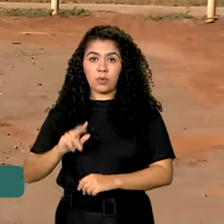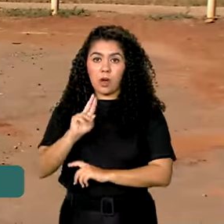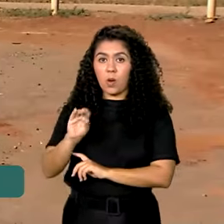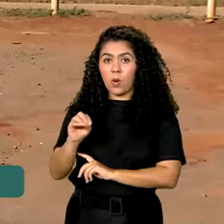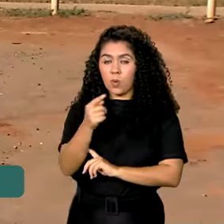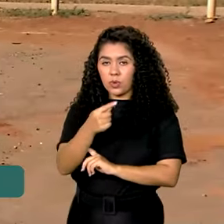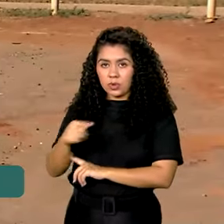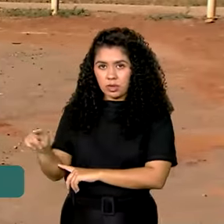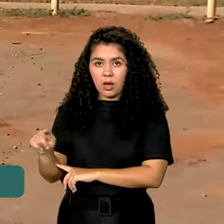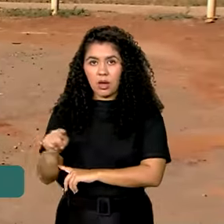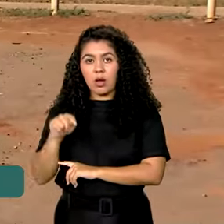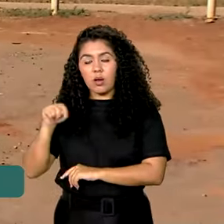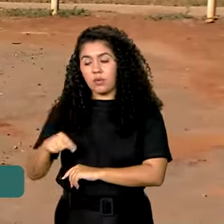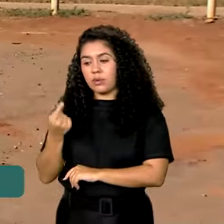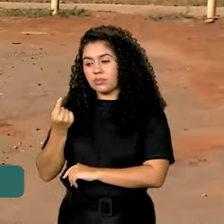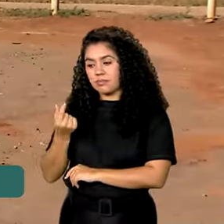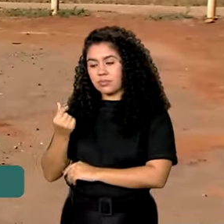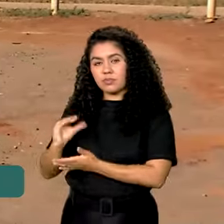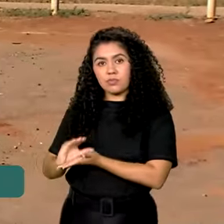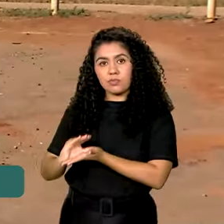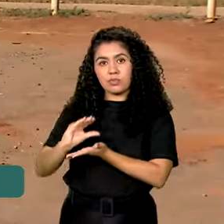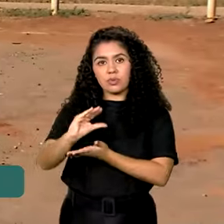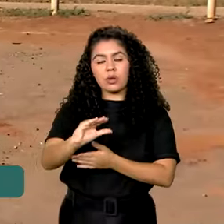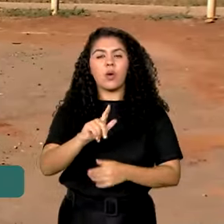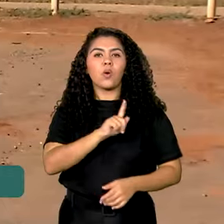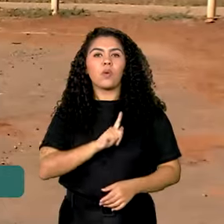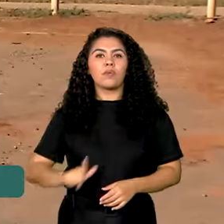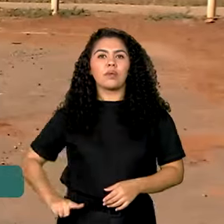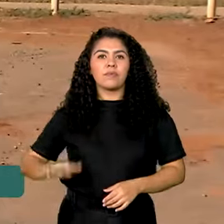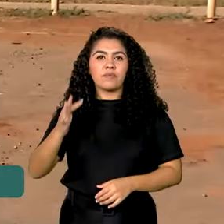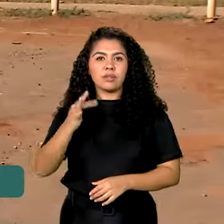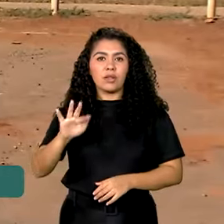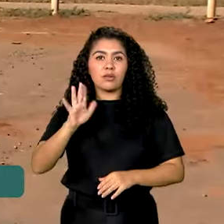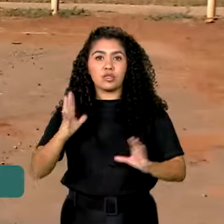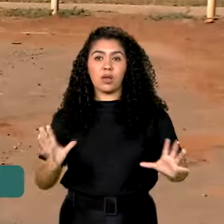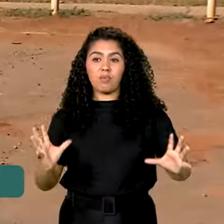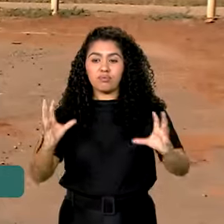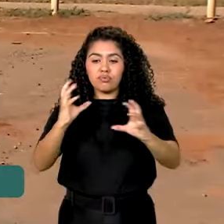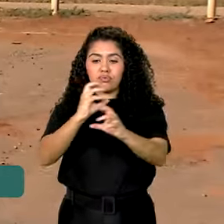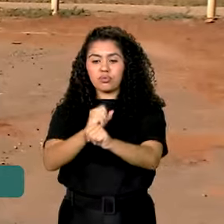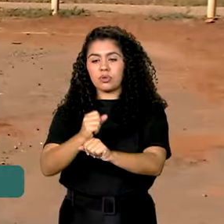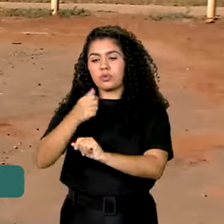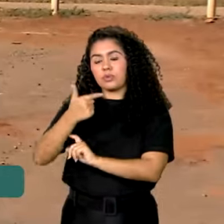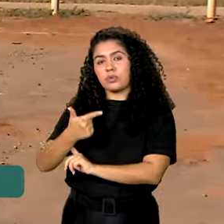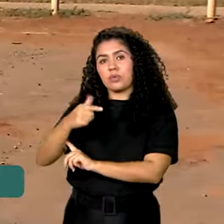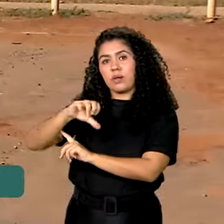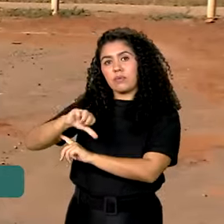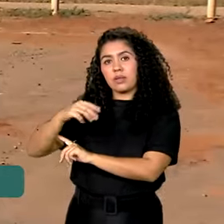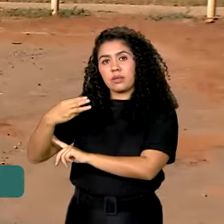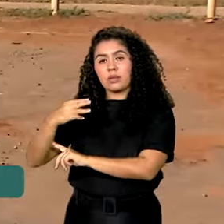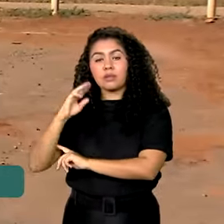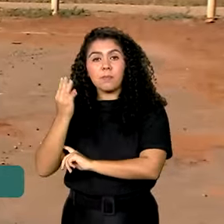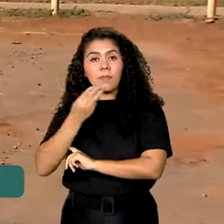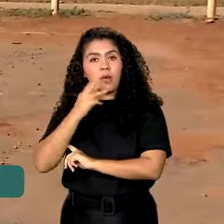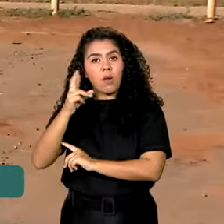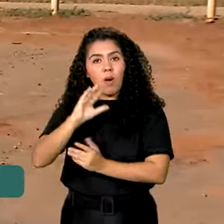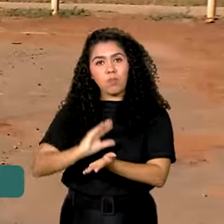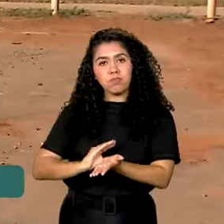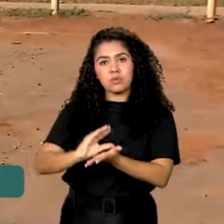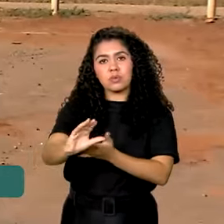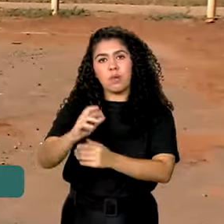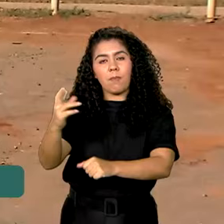abertura desse novo crédito, o governo federal já liberou mais de 93 bilhões de reais para apoiar os trabalhos de